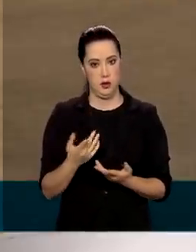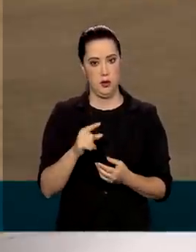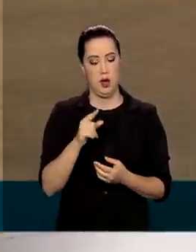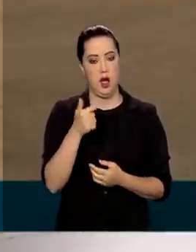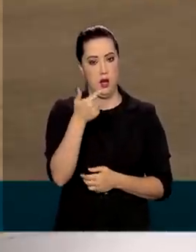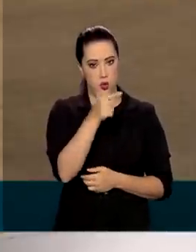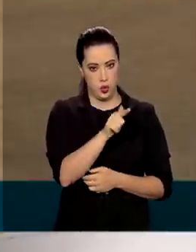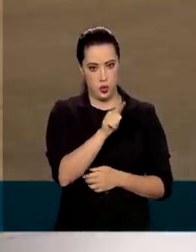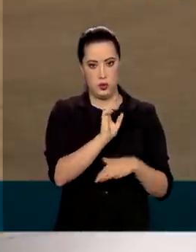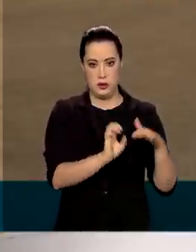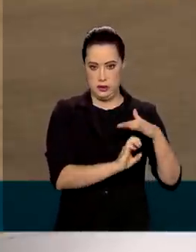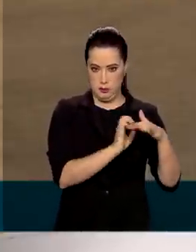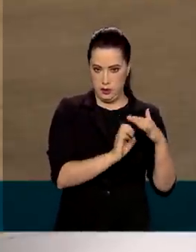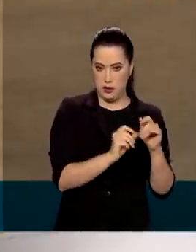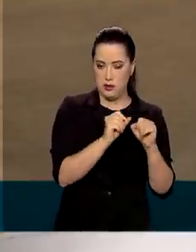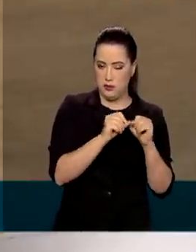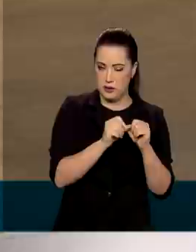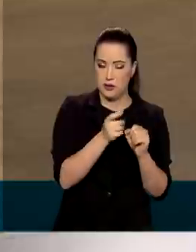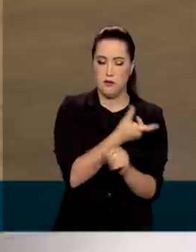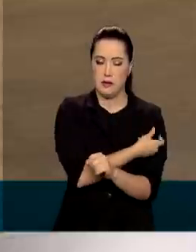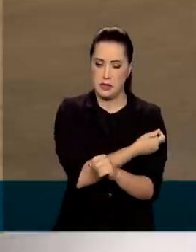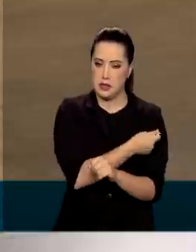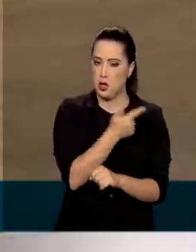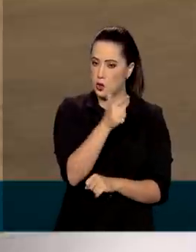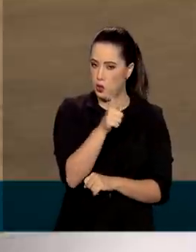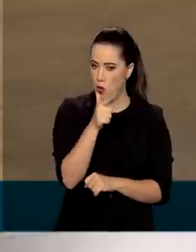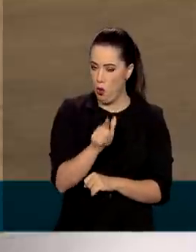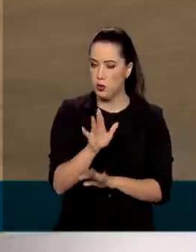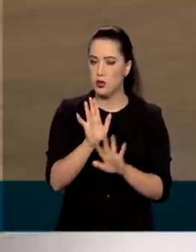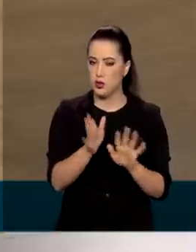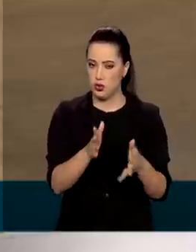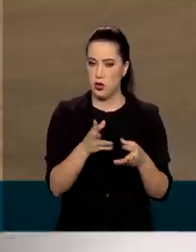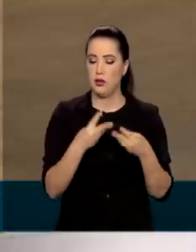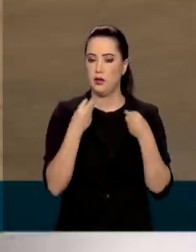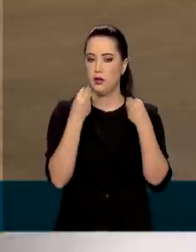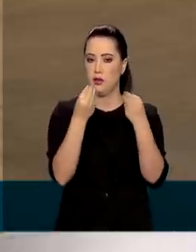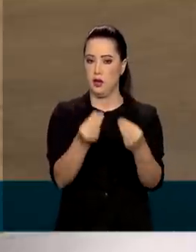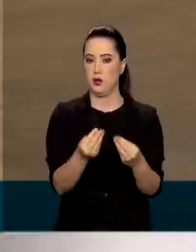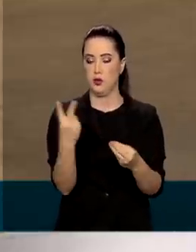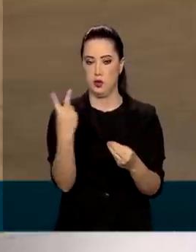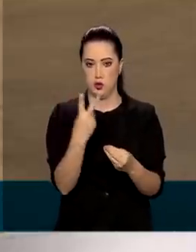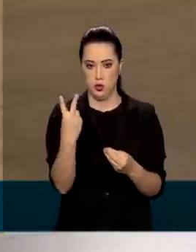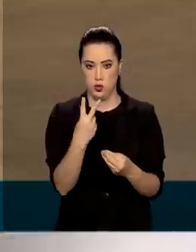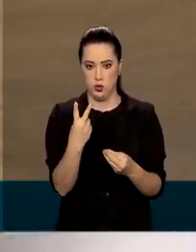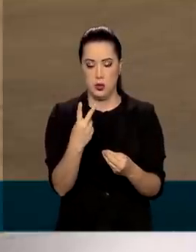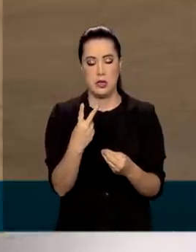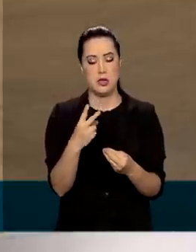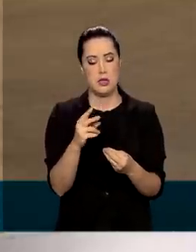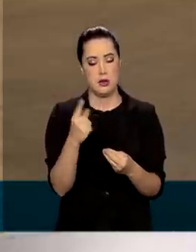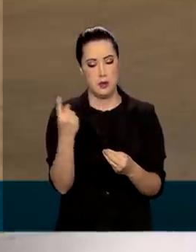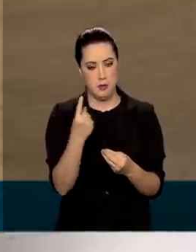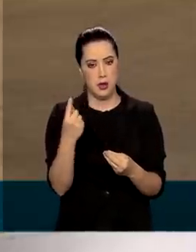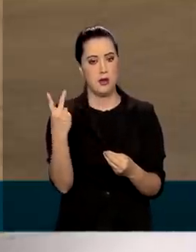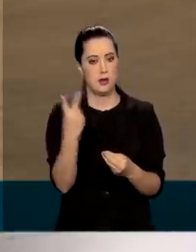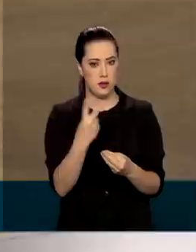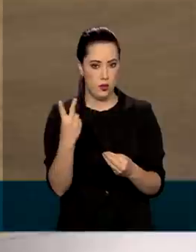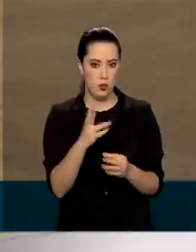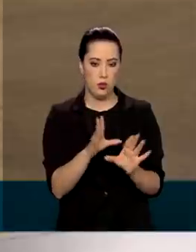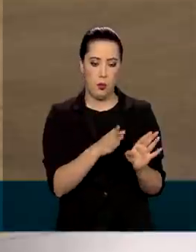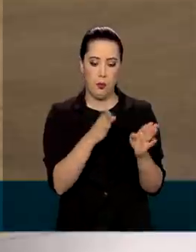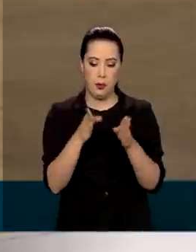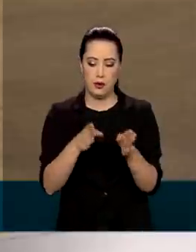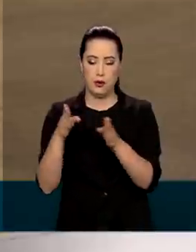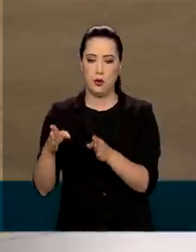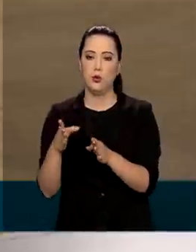entregaram à Anvisa a documentação das duas primeiras fases de testes em humanos e ainda falta apresentar os